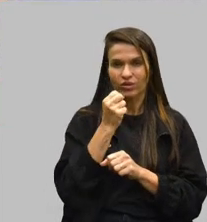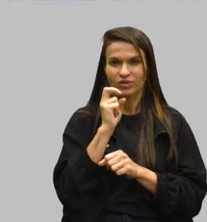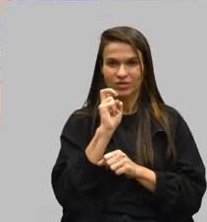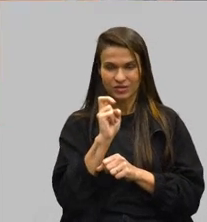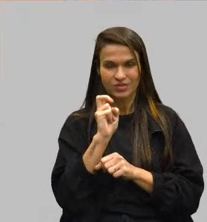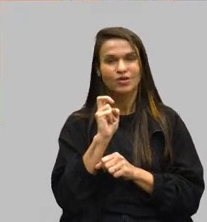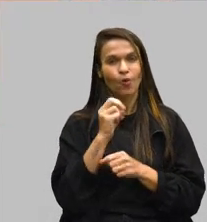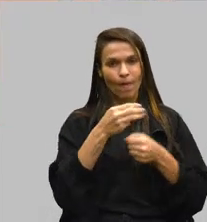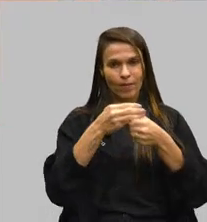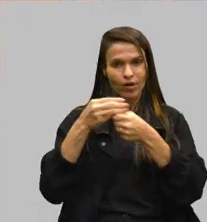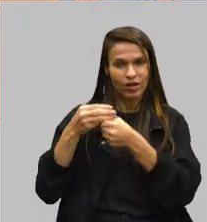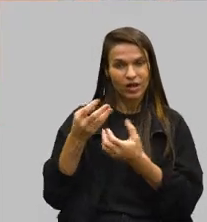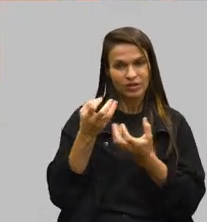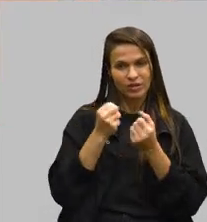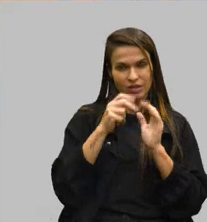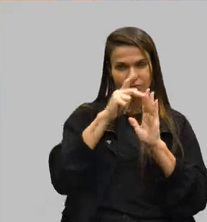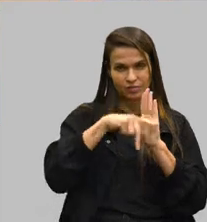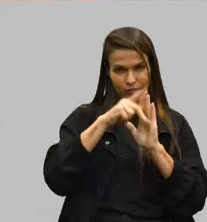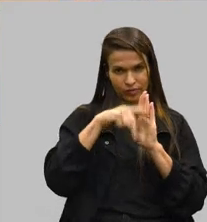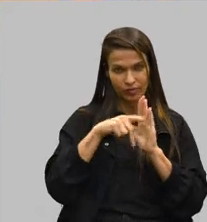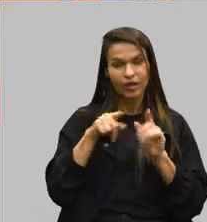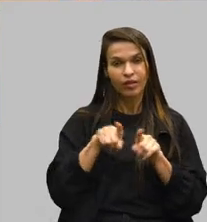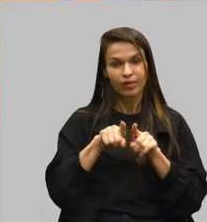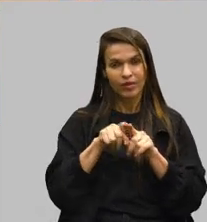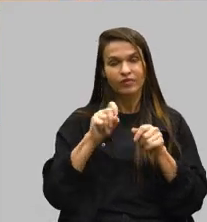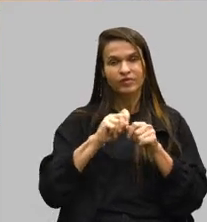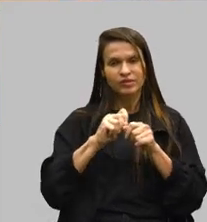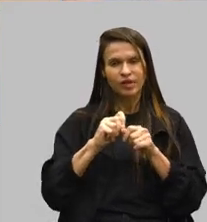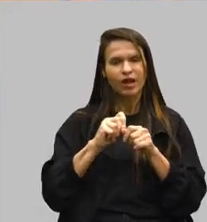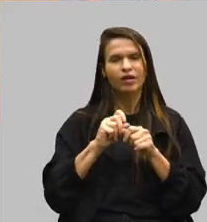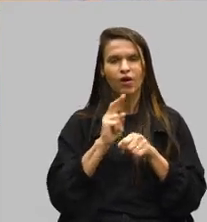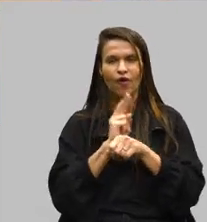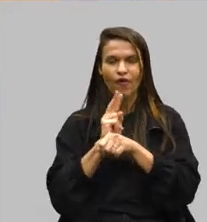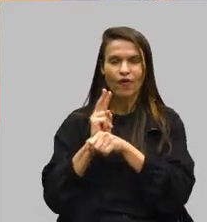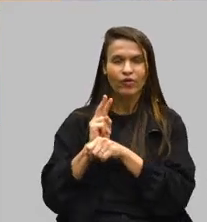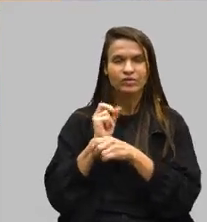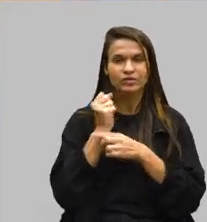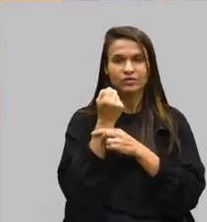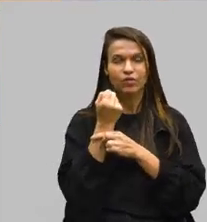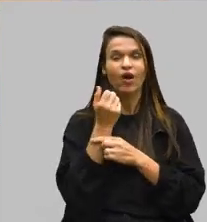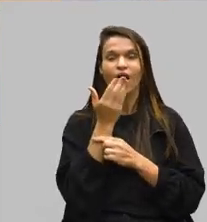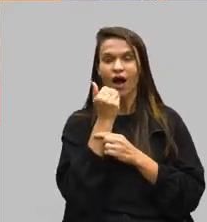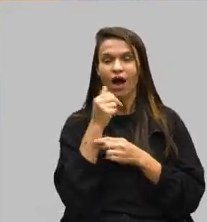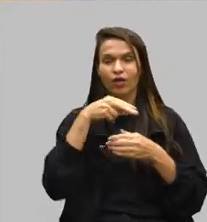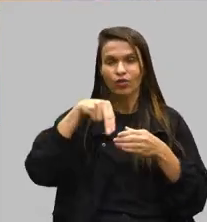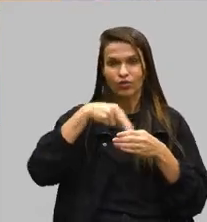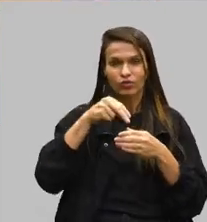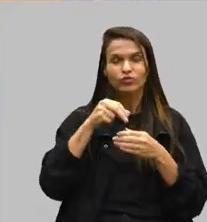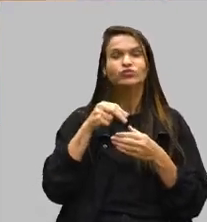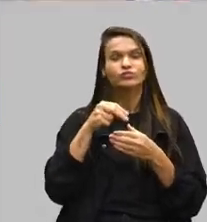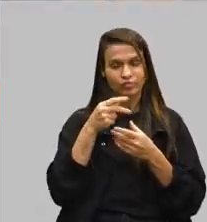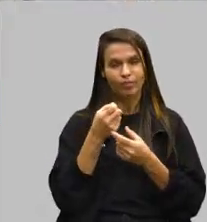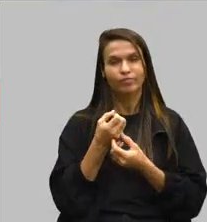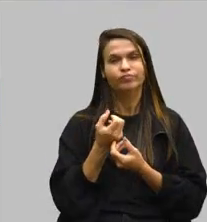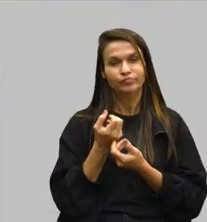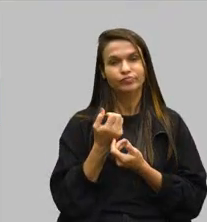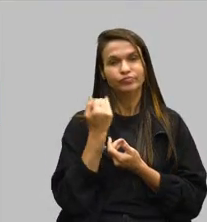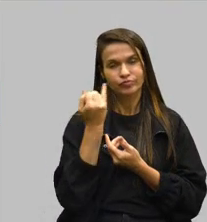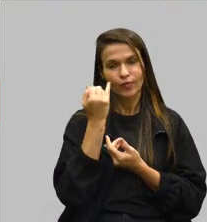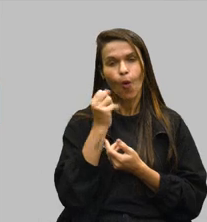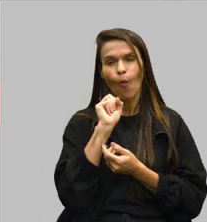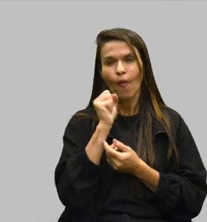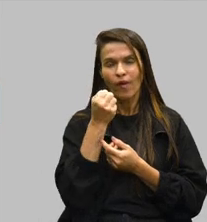aderiram a este programa, e também realizamos a Conferência de Segurança Alimentar e Nutricional e Sustentável, foi a oitava